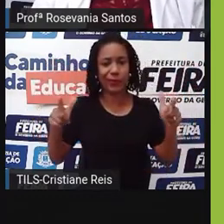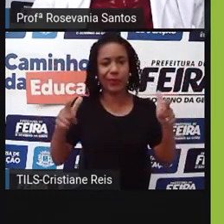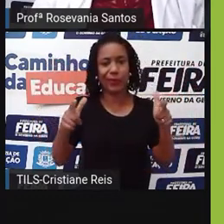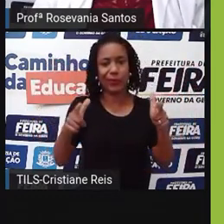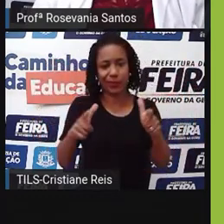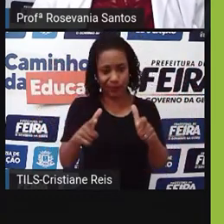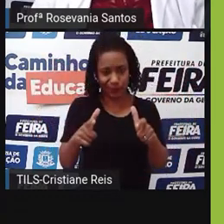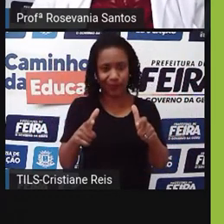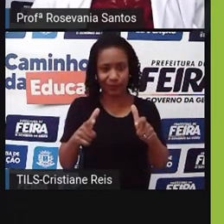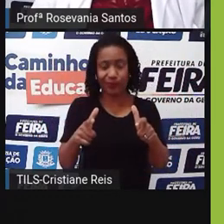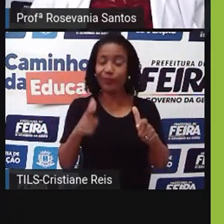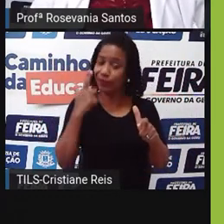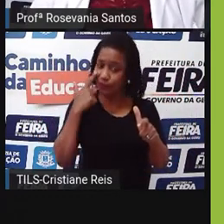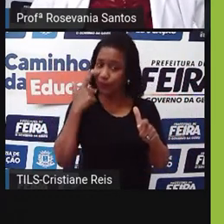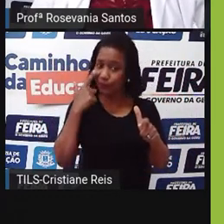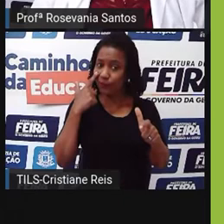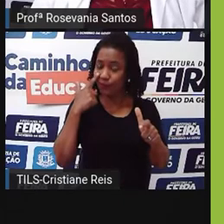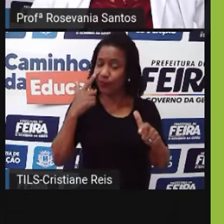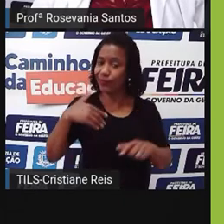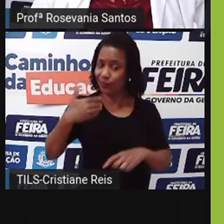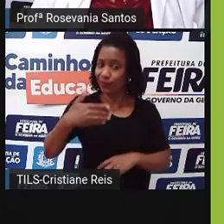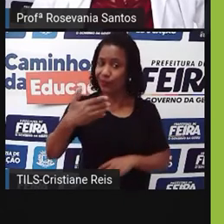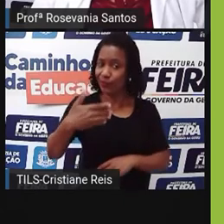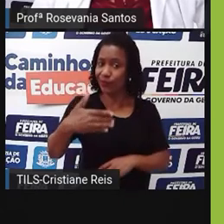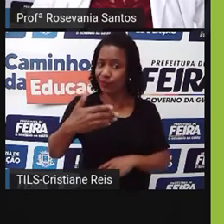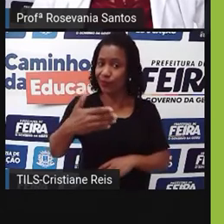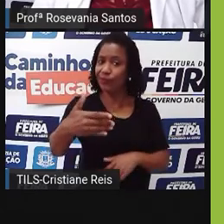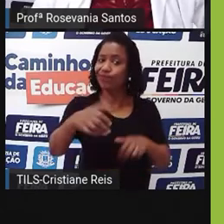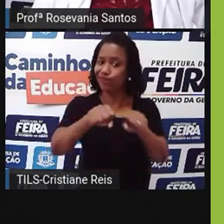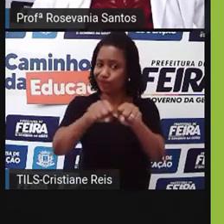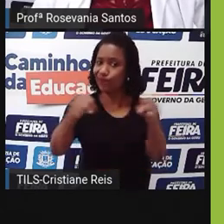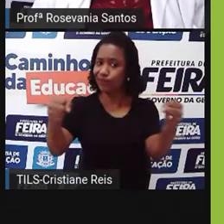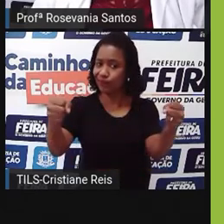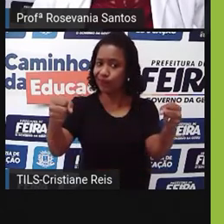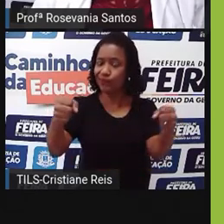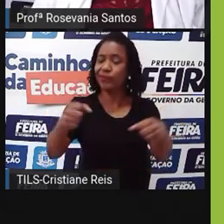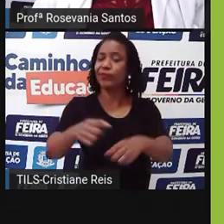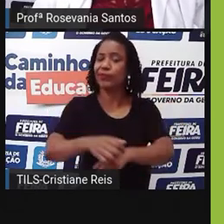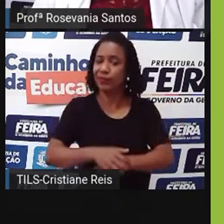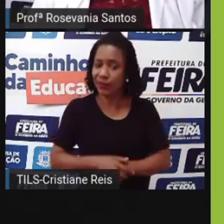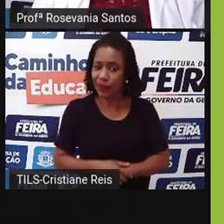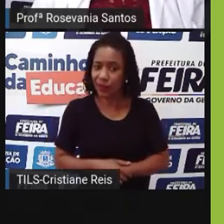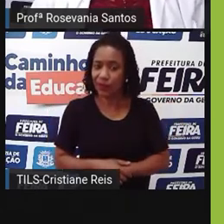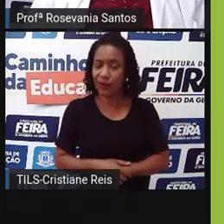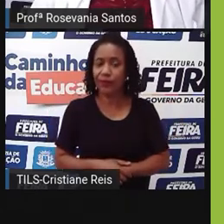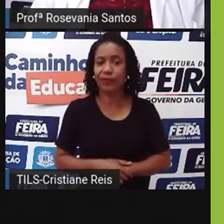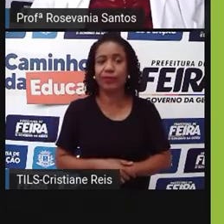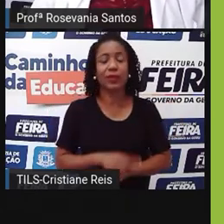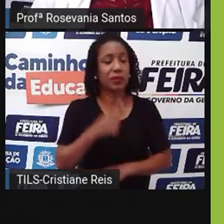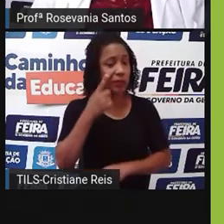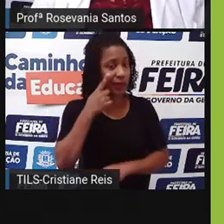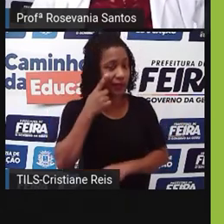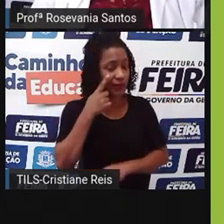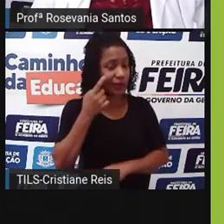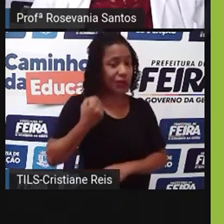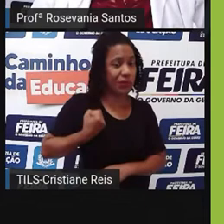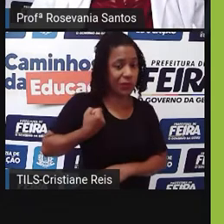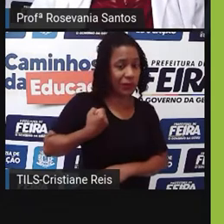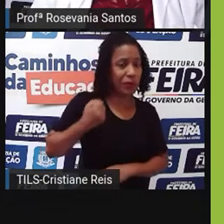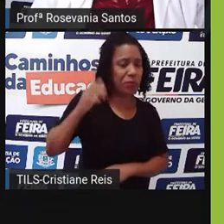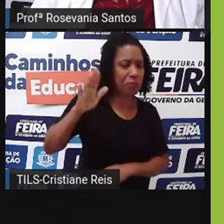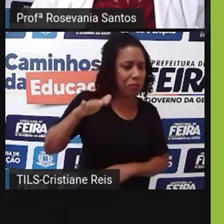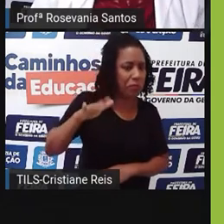um impacto. Mas, ainda assim, os dados são pequenos. Mas, em compensação,